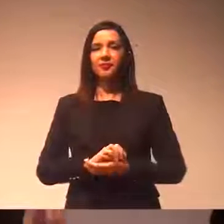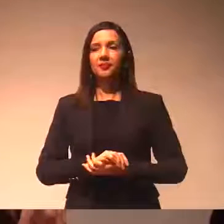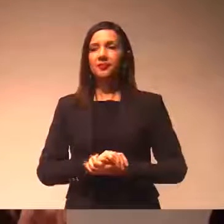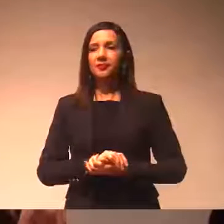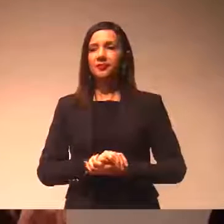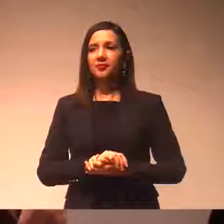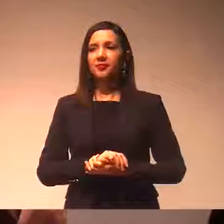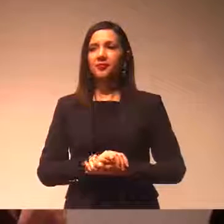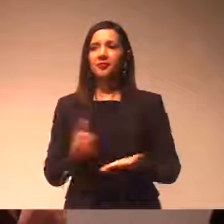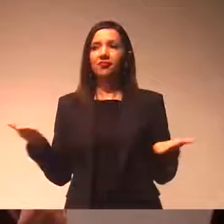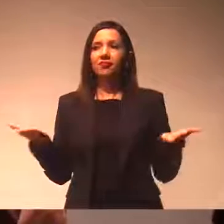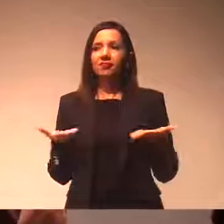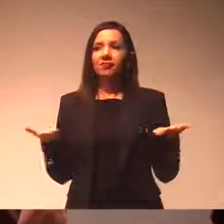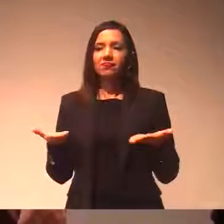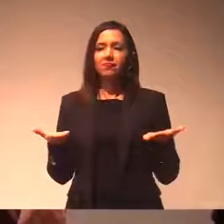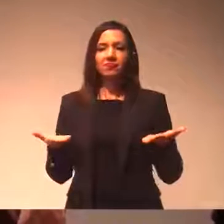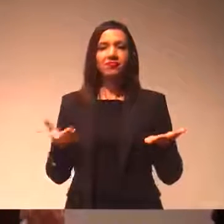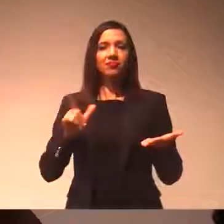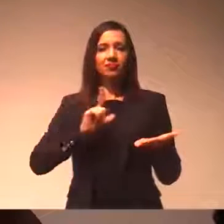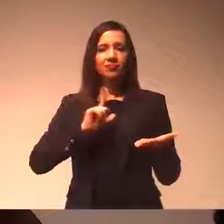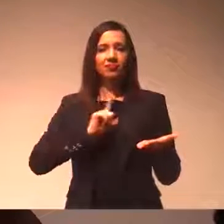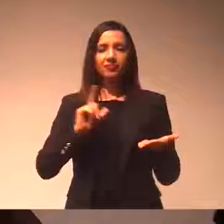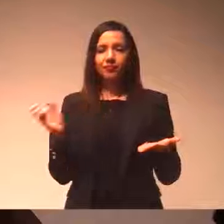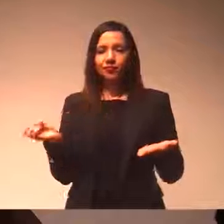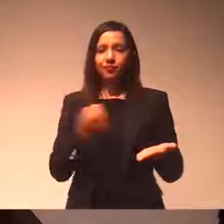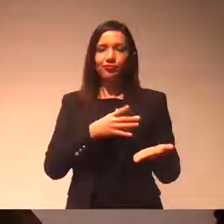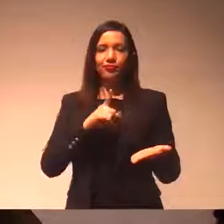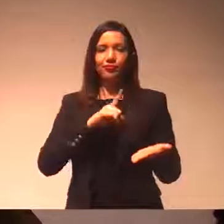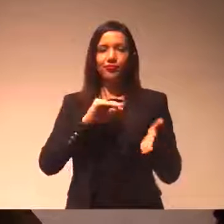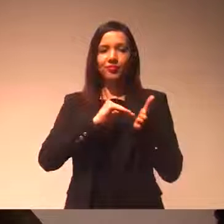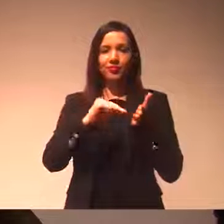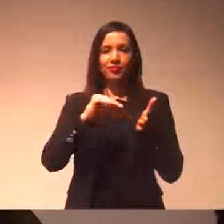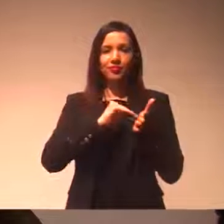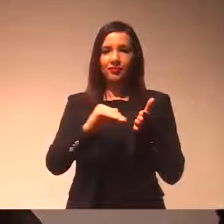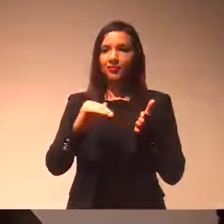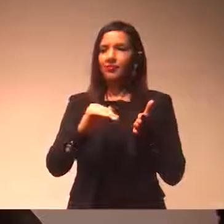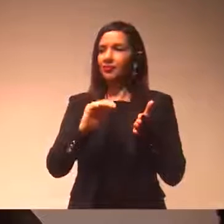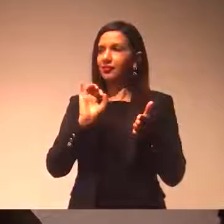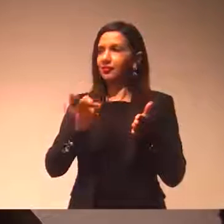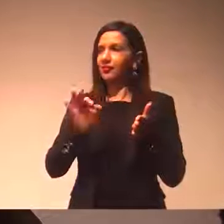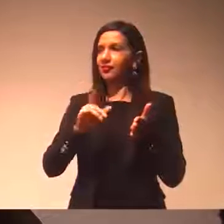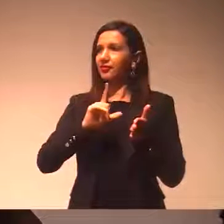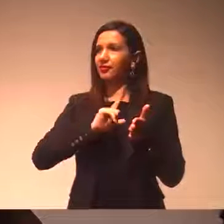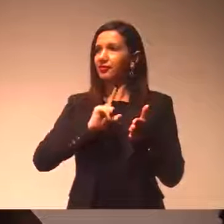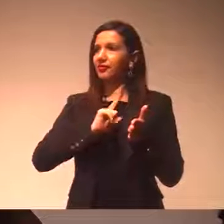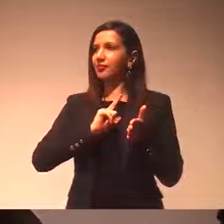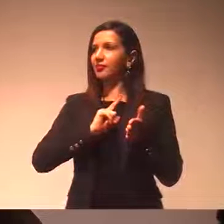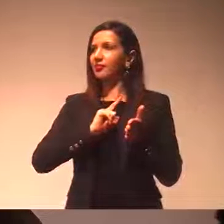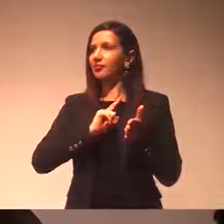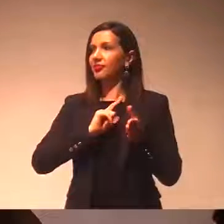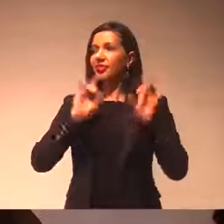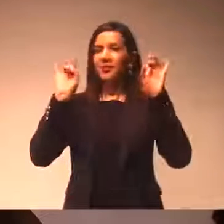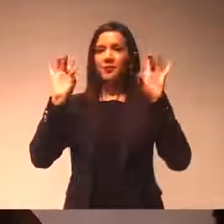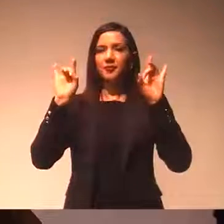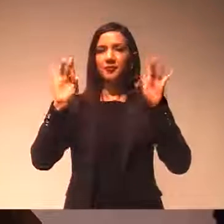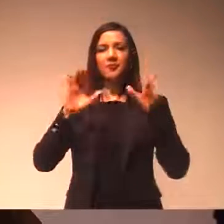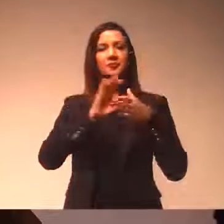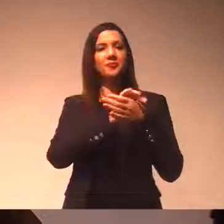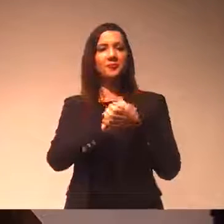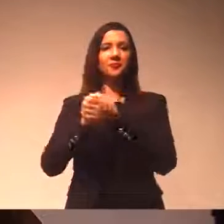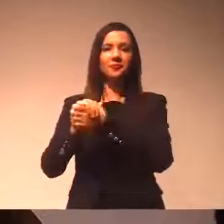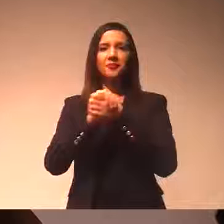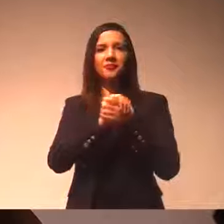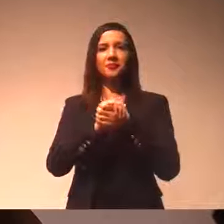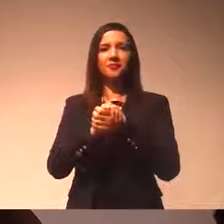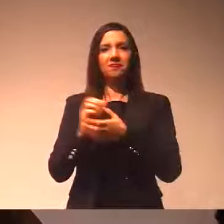E que agora está sendo englobada pela Secretaria de Fazenda. Cumprimentar todos os envolvidos. Em especial, cumprimentar o